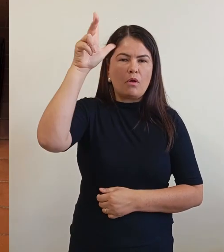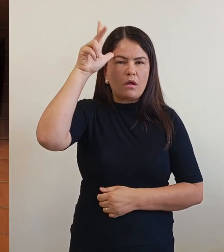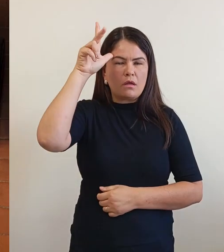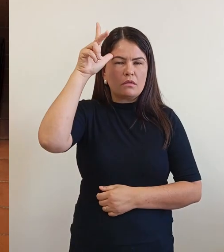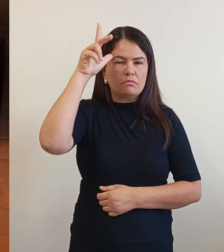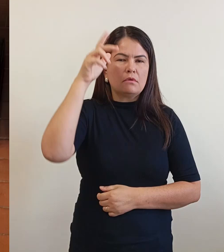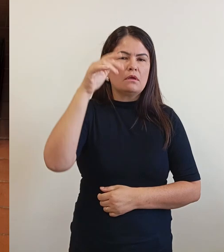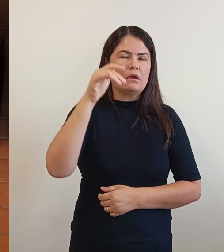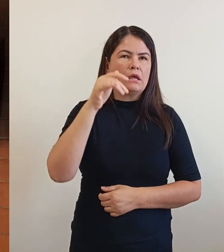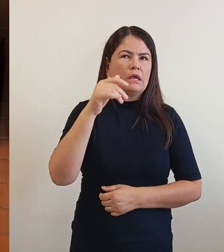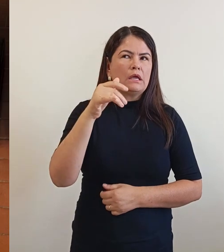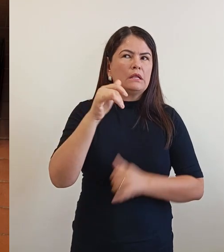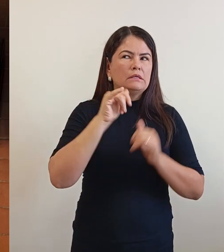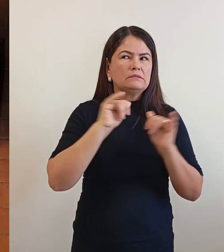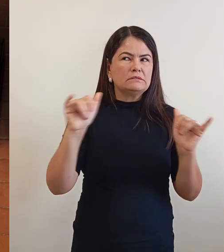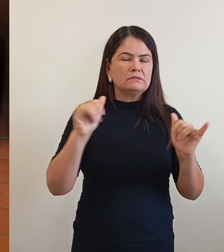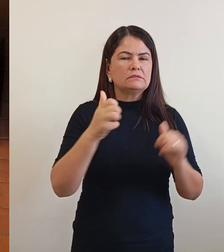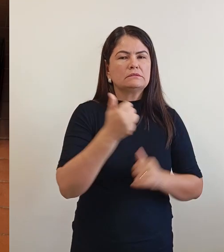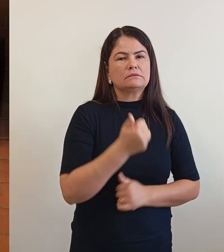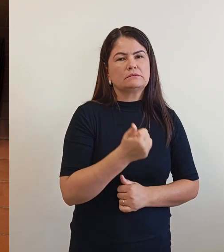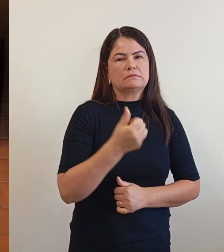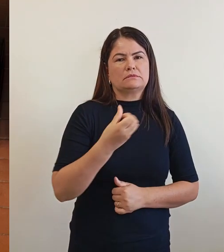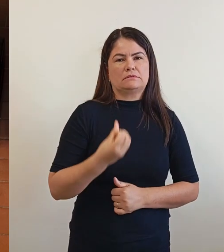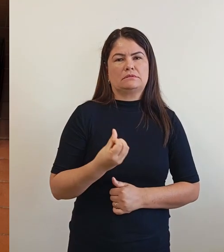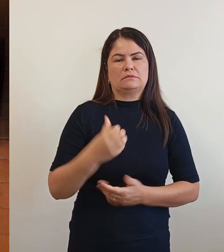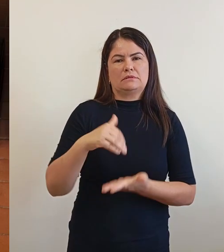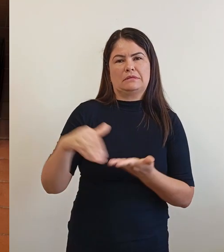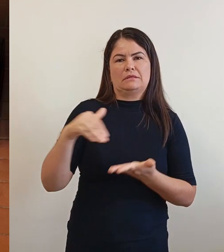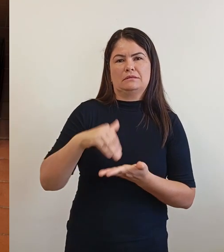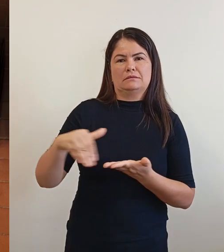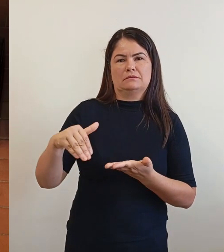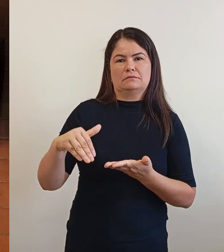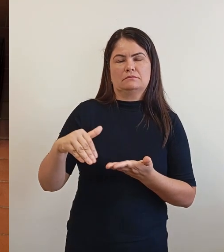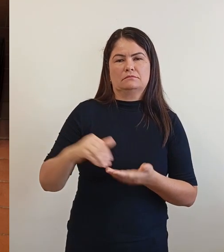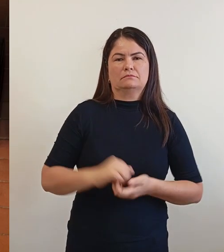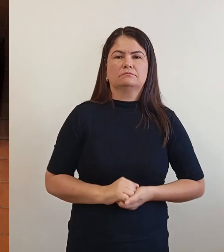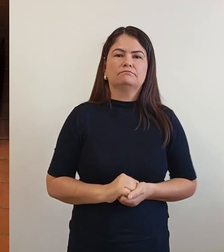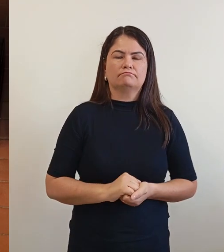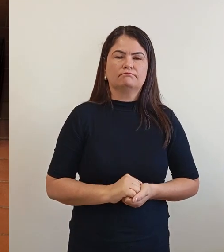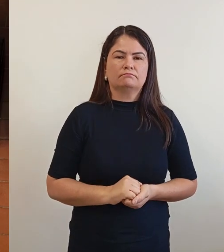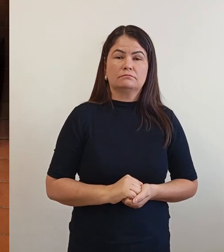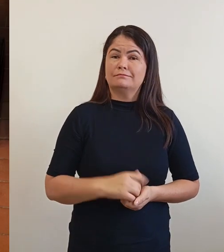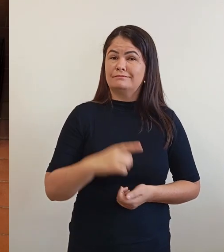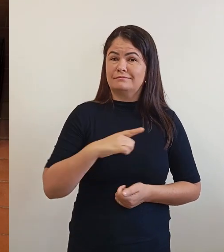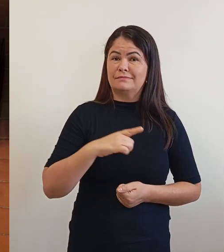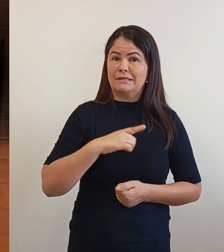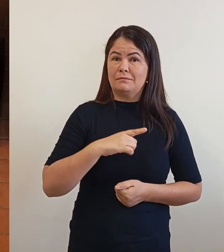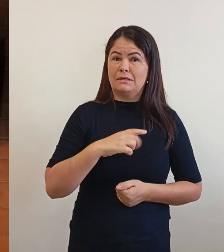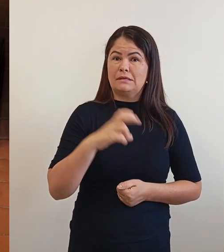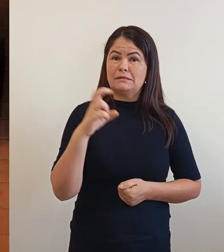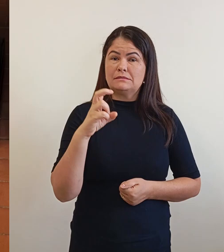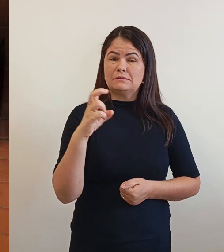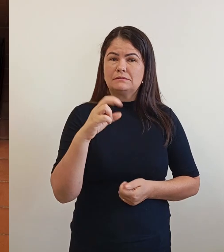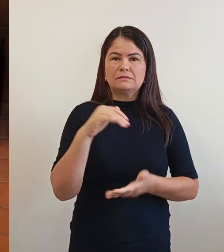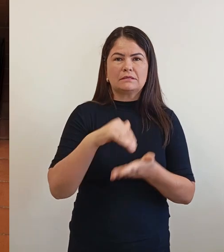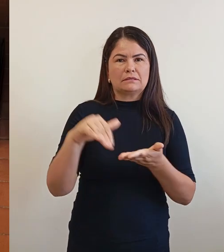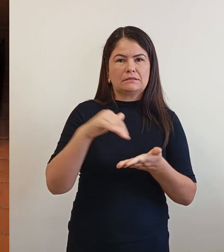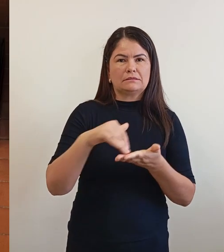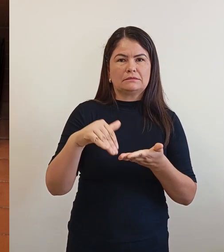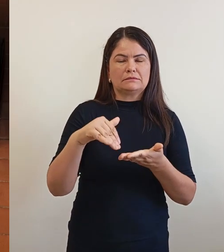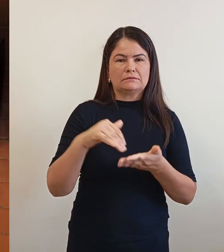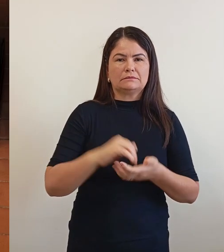Então, tem mais aí cinco secretarias. O propósito nosso não é